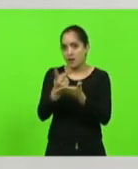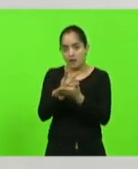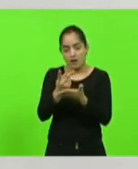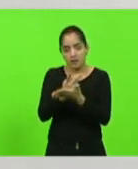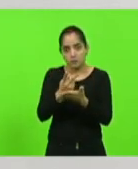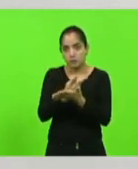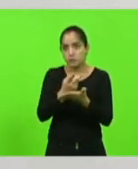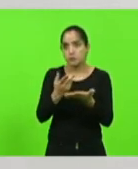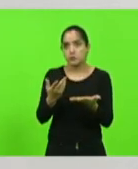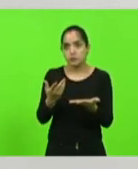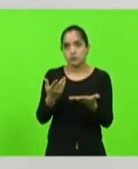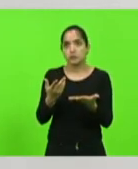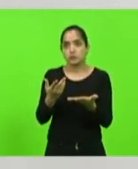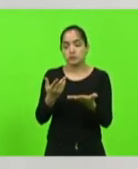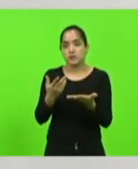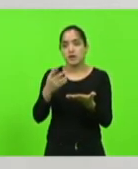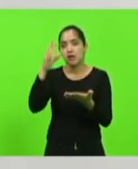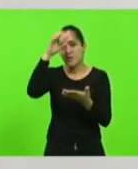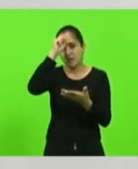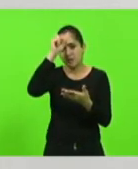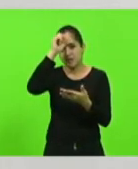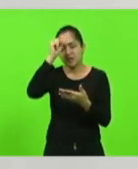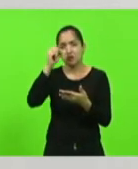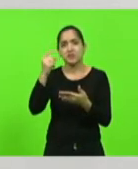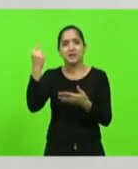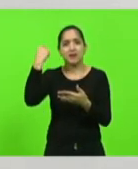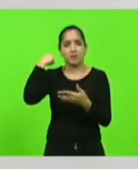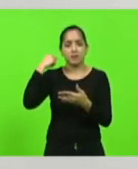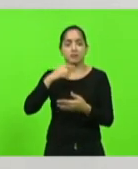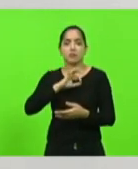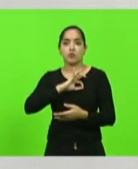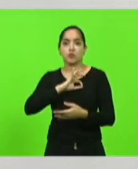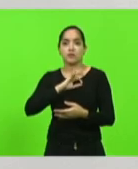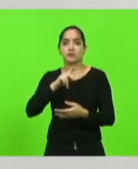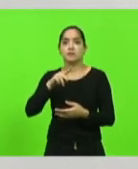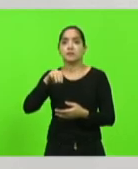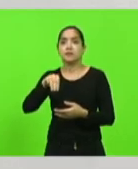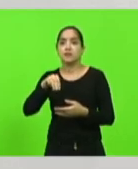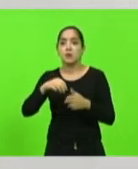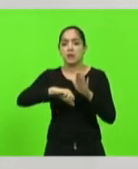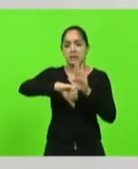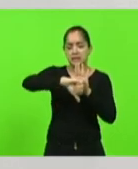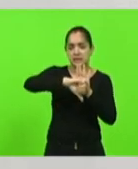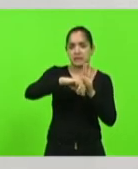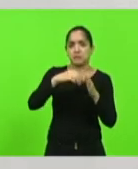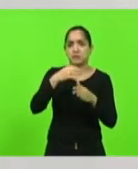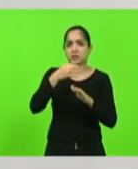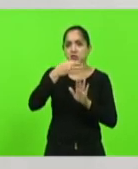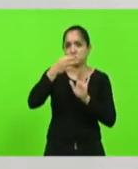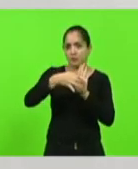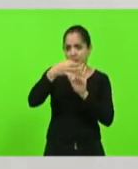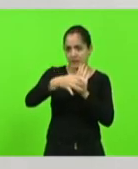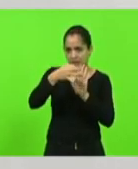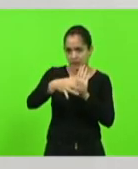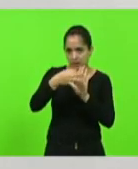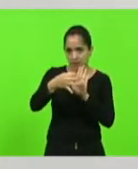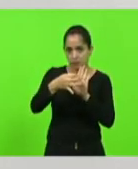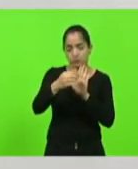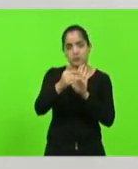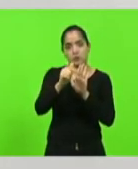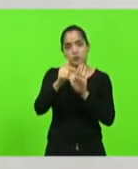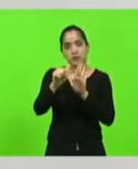inadmissível. aprendi na Polícia Militar que não existe crime de opinião, existe crime de